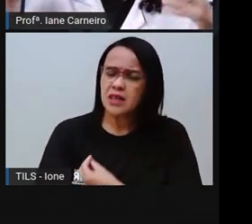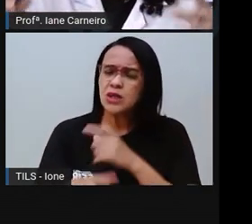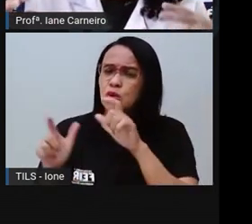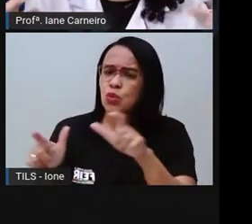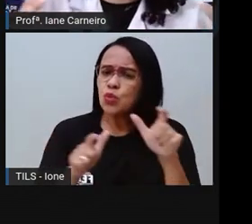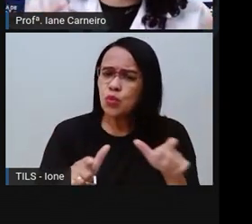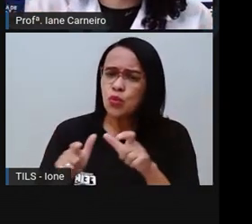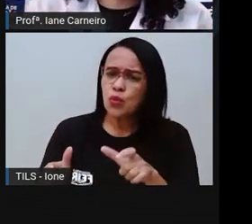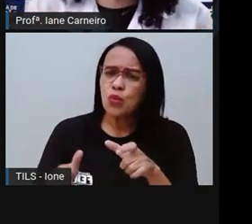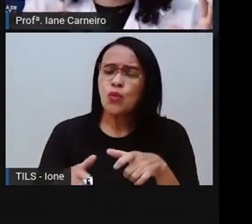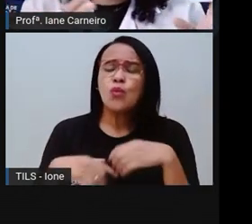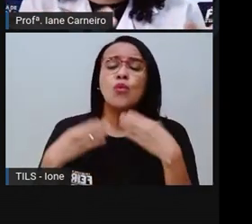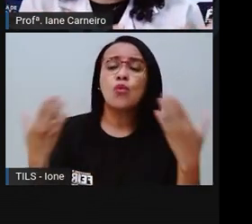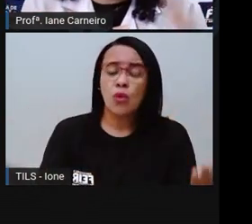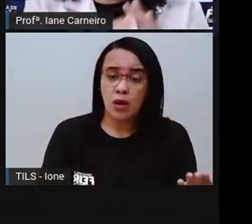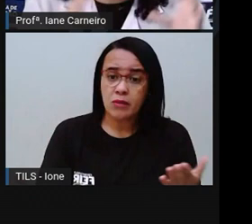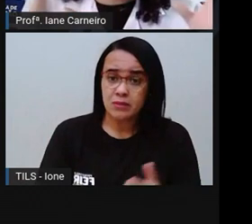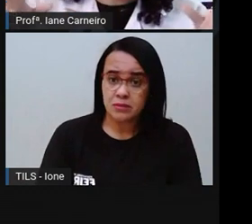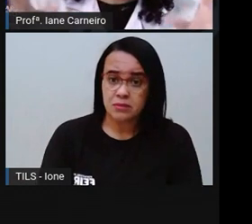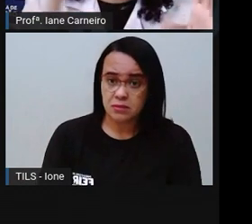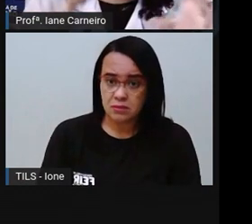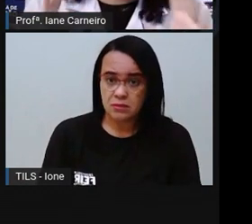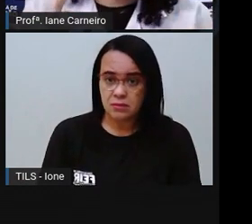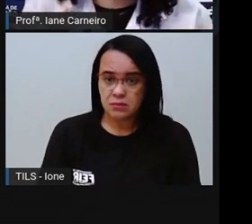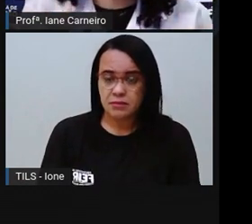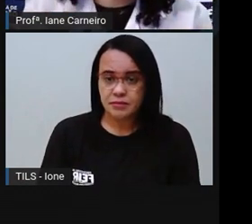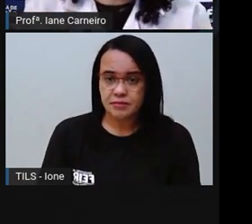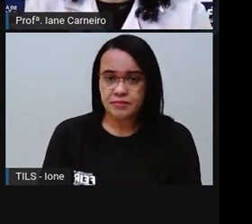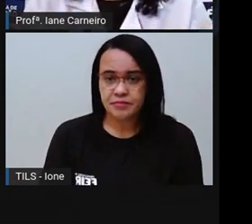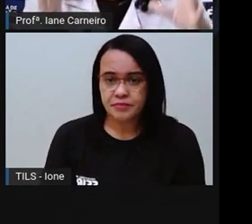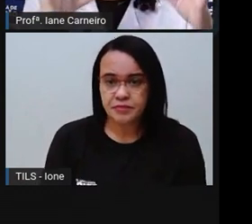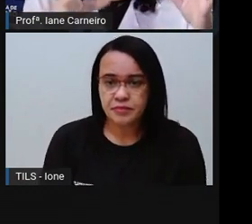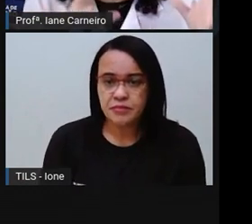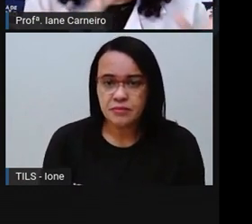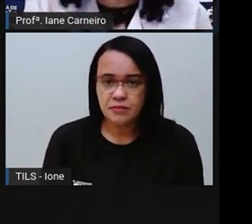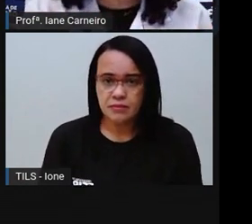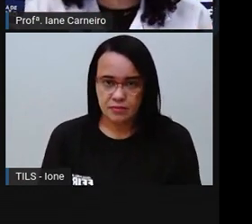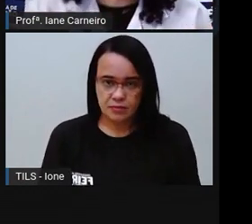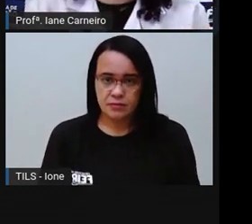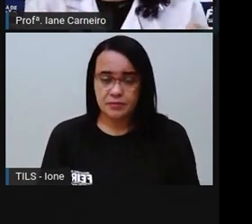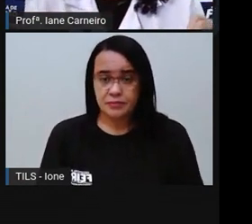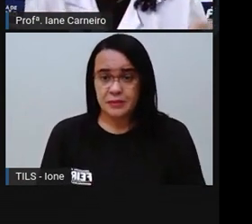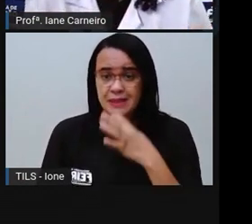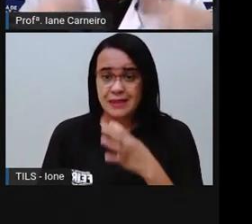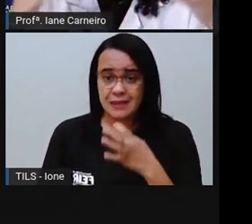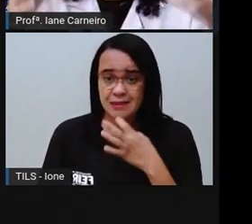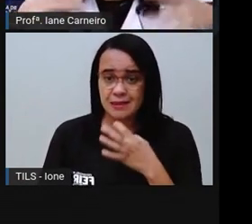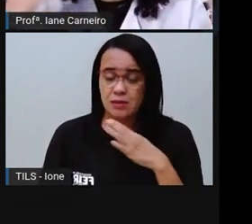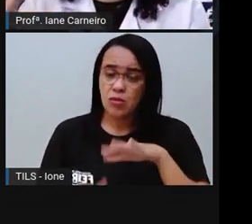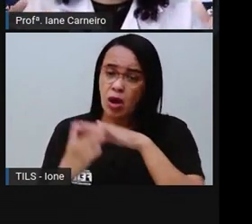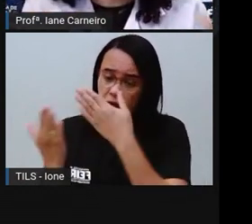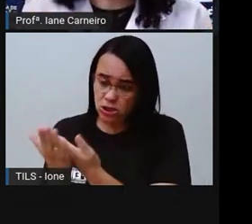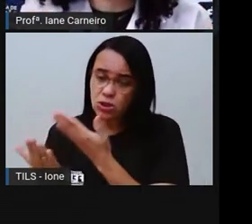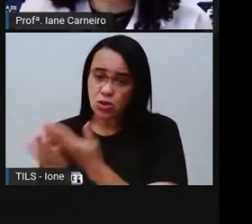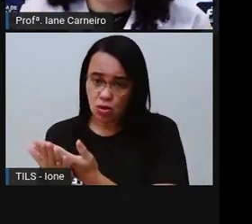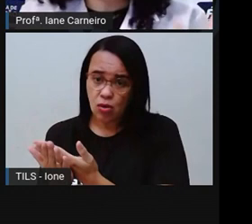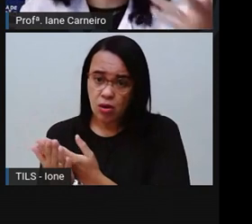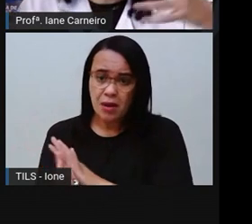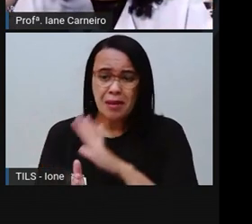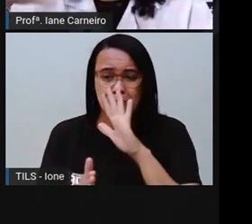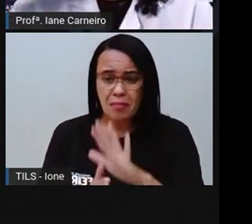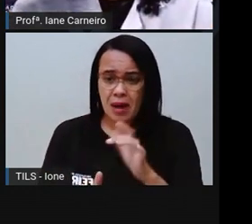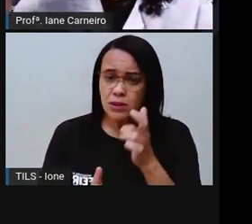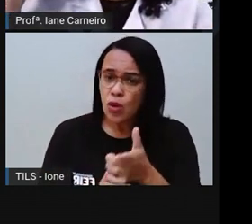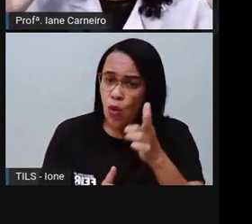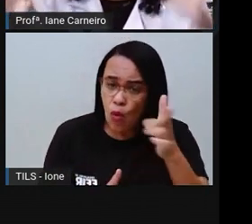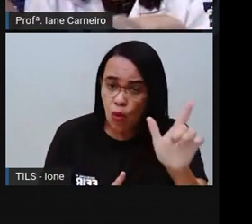né? Quem já votou no ensino semipresencial, né? Já tá indo pra escola. Quais outros lugares você vai?